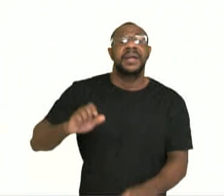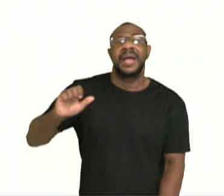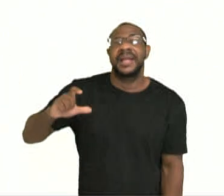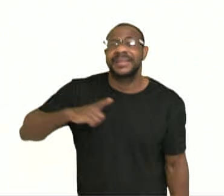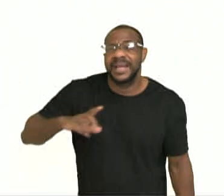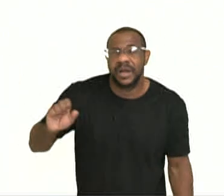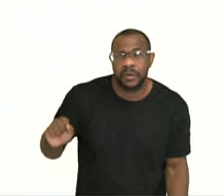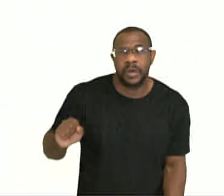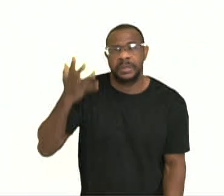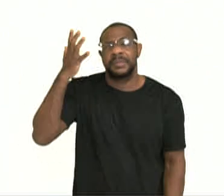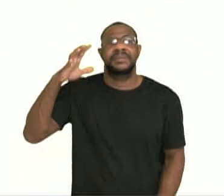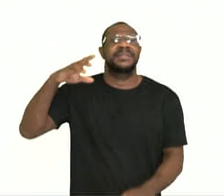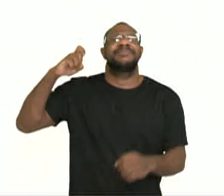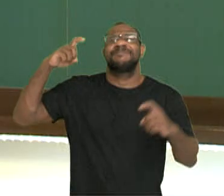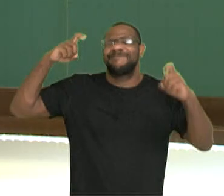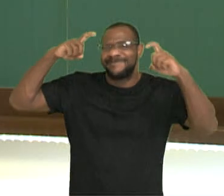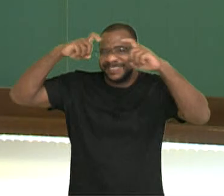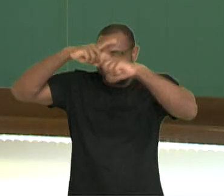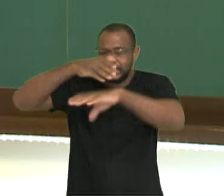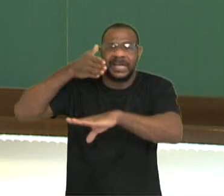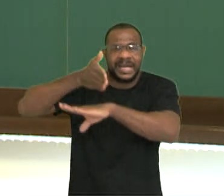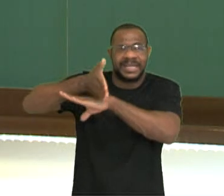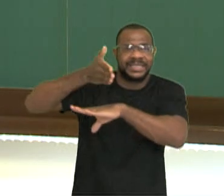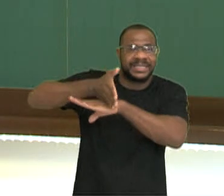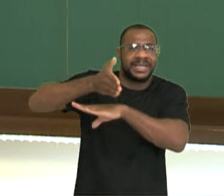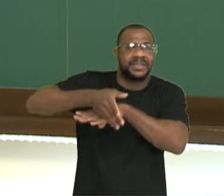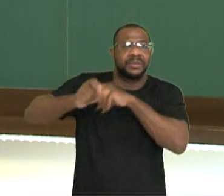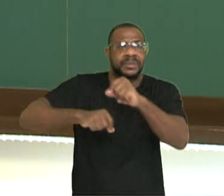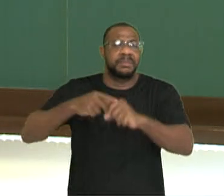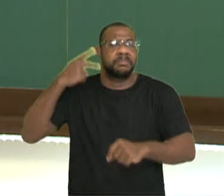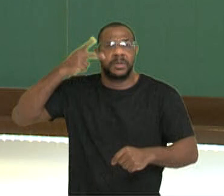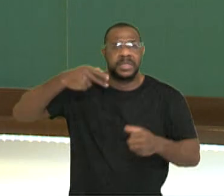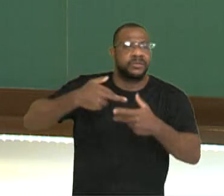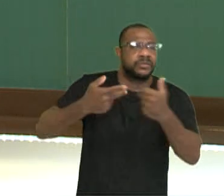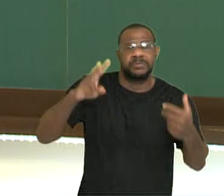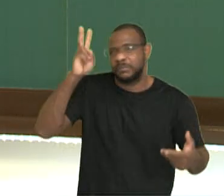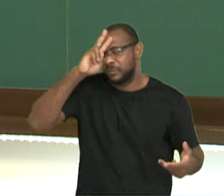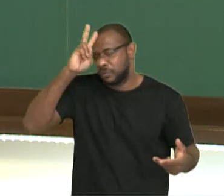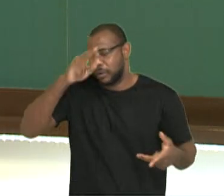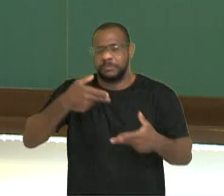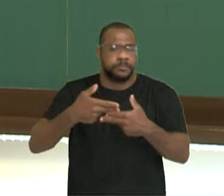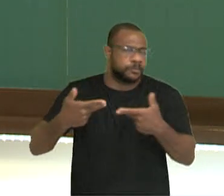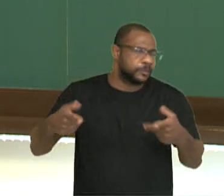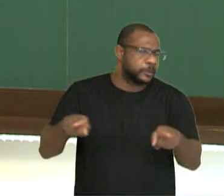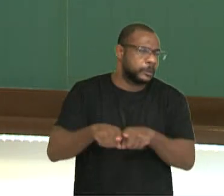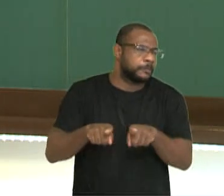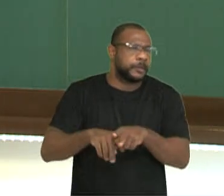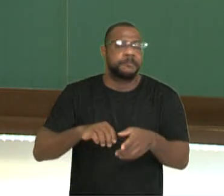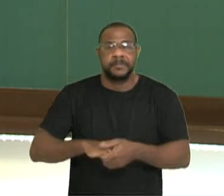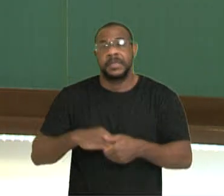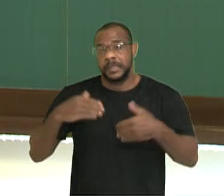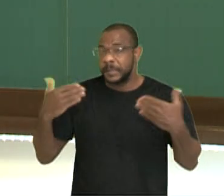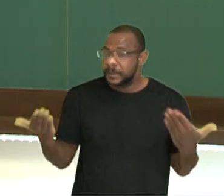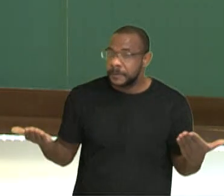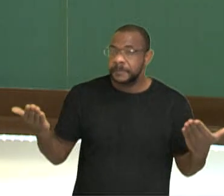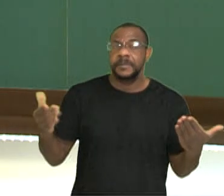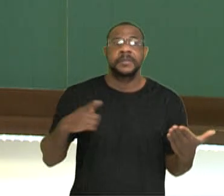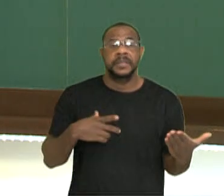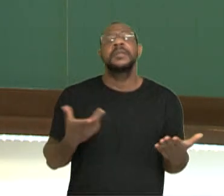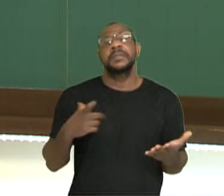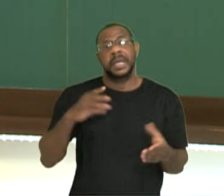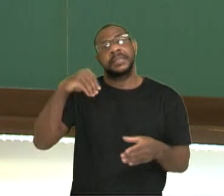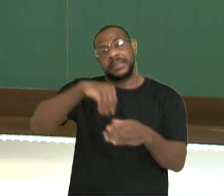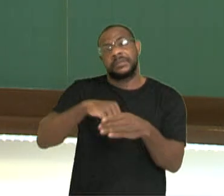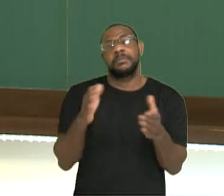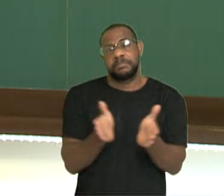também dificultam o acesso da população a produtos e serviços. portanto, estarão classificados ali